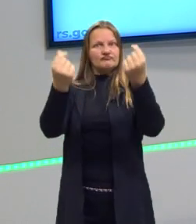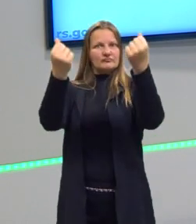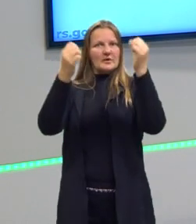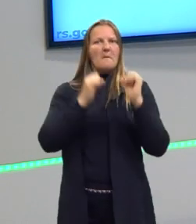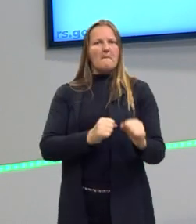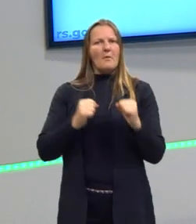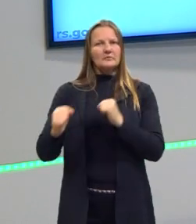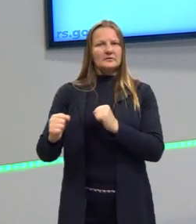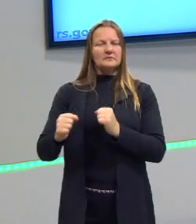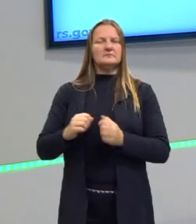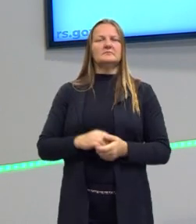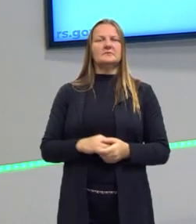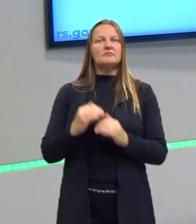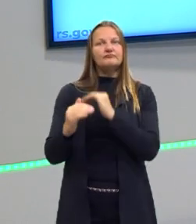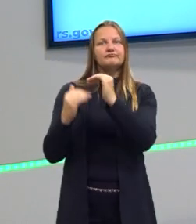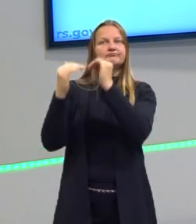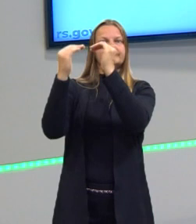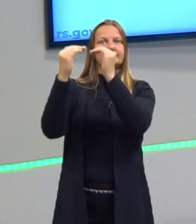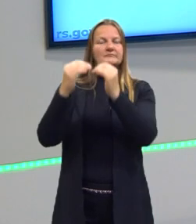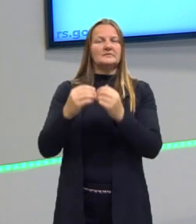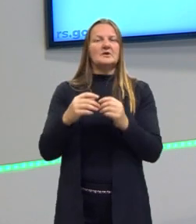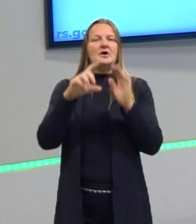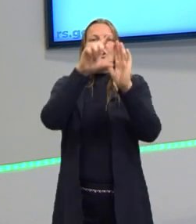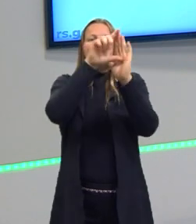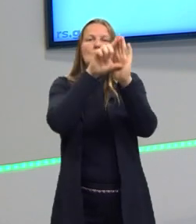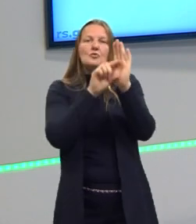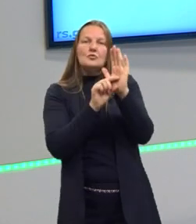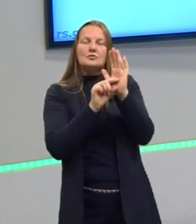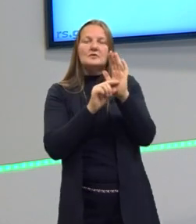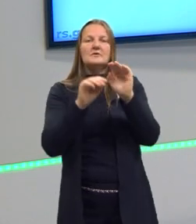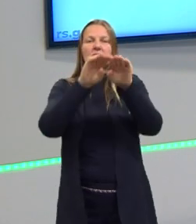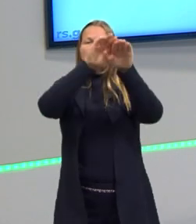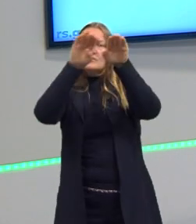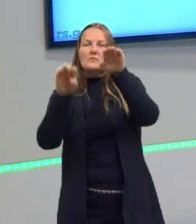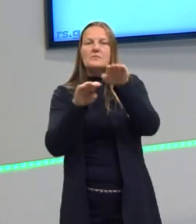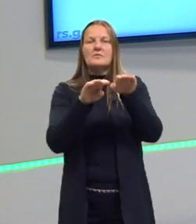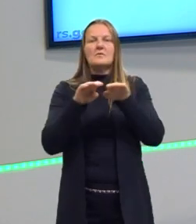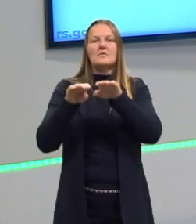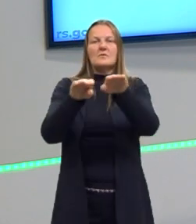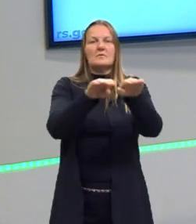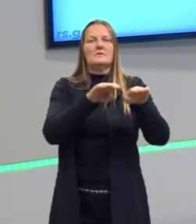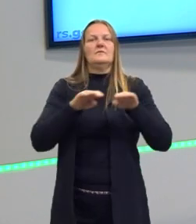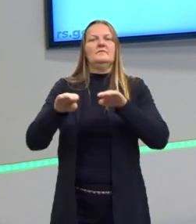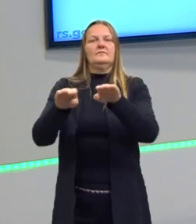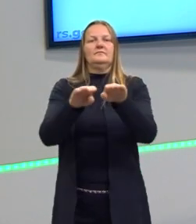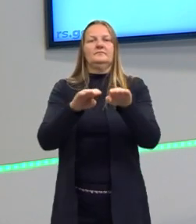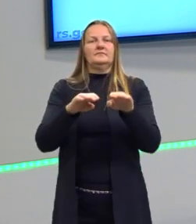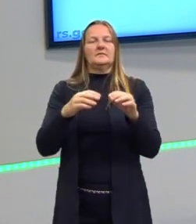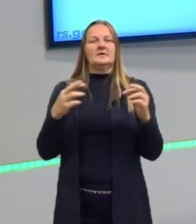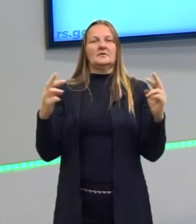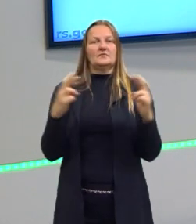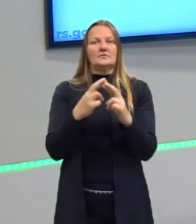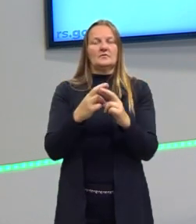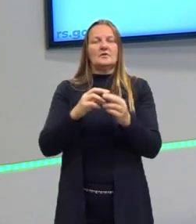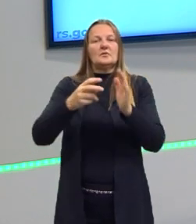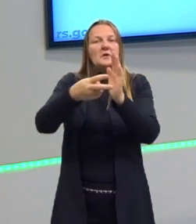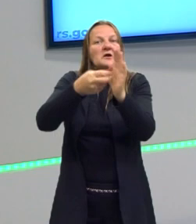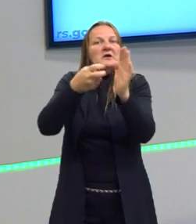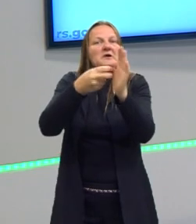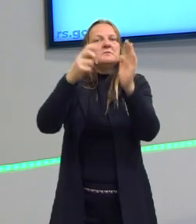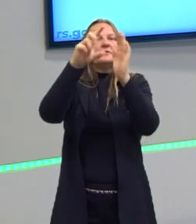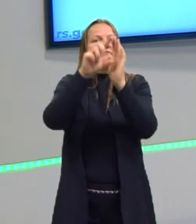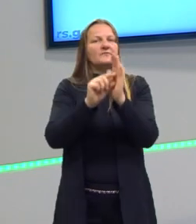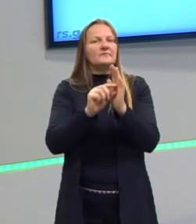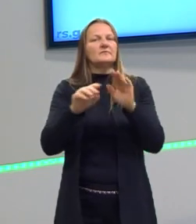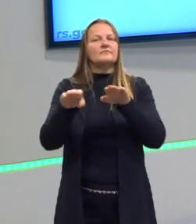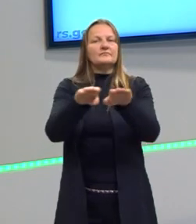automaticamente vai diminuir a desigualdade e vai ter reflexo direto na criminalidade, que também é